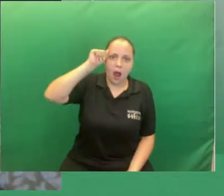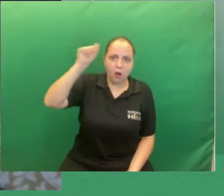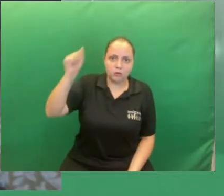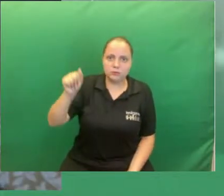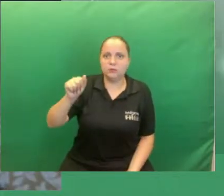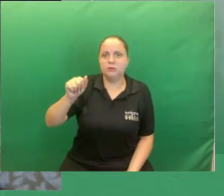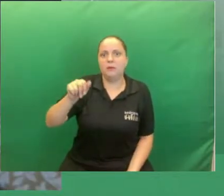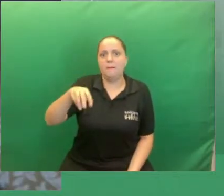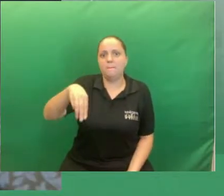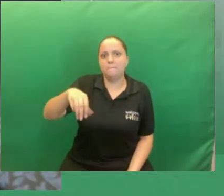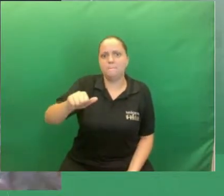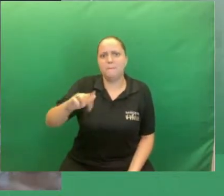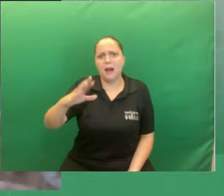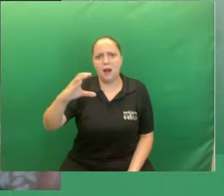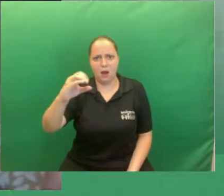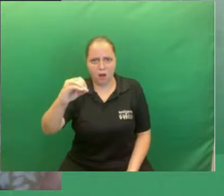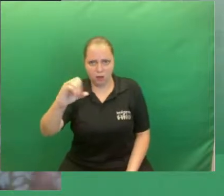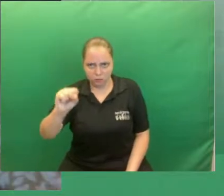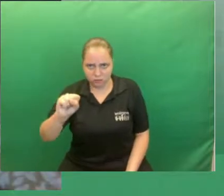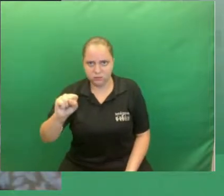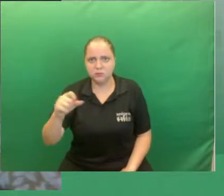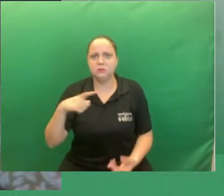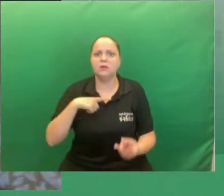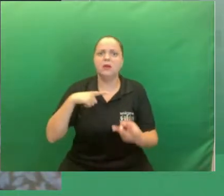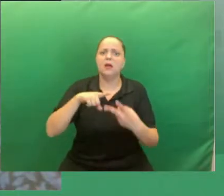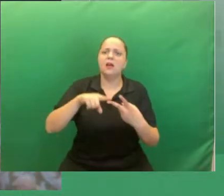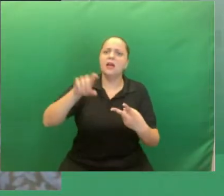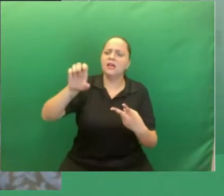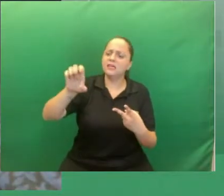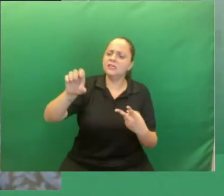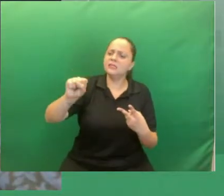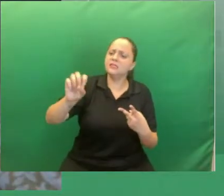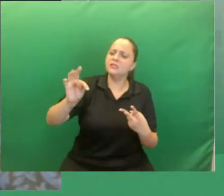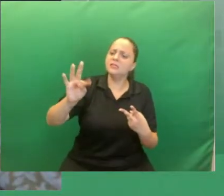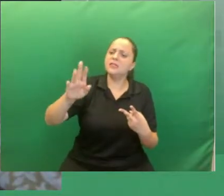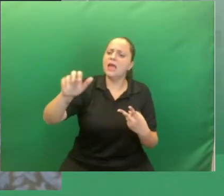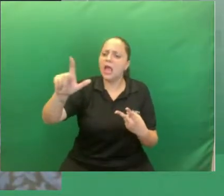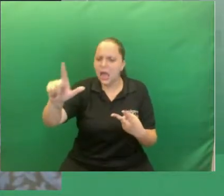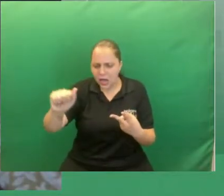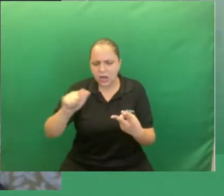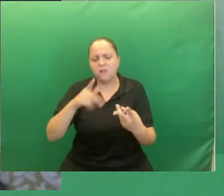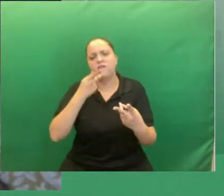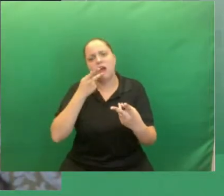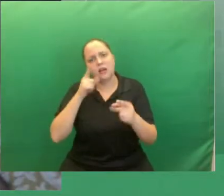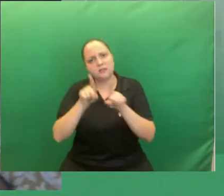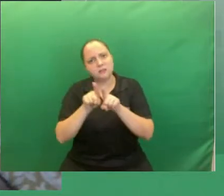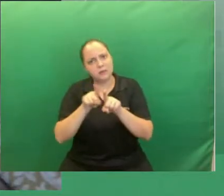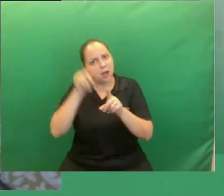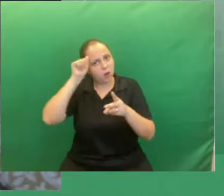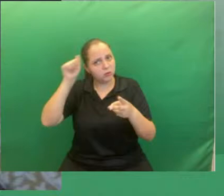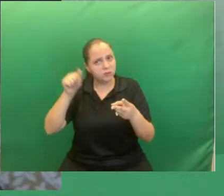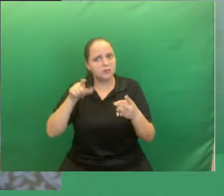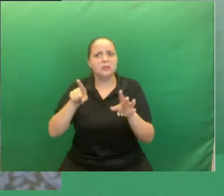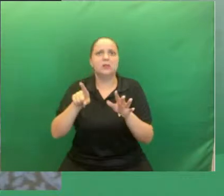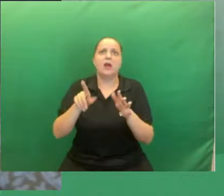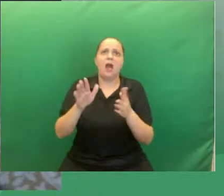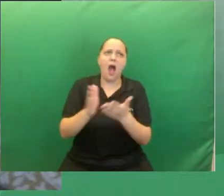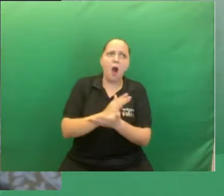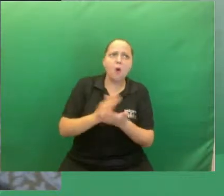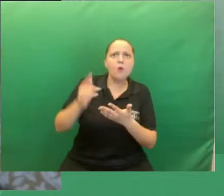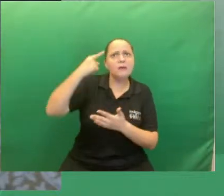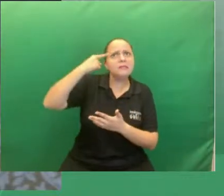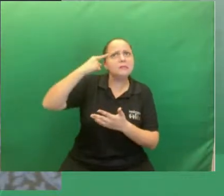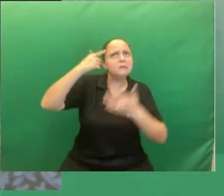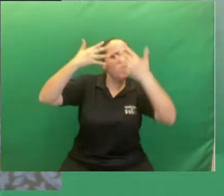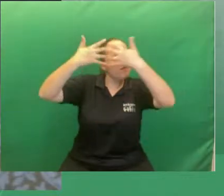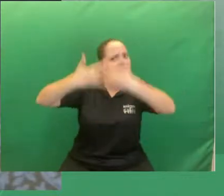Irande Antunes, Estela Mares, Bortoni Ricardo. E algumas reflexões que eu